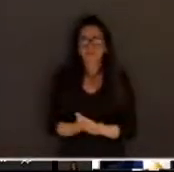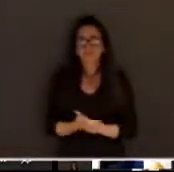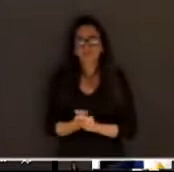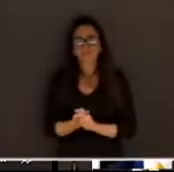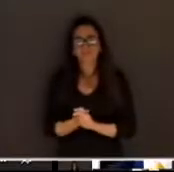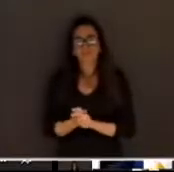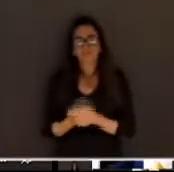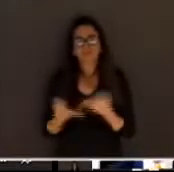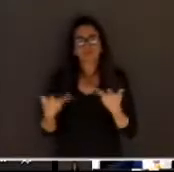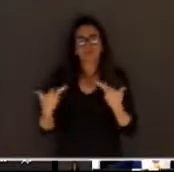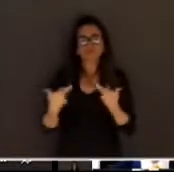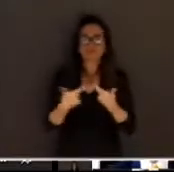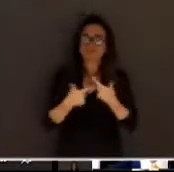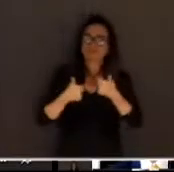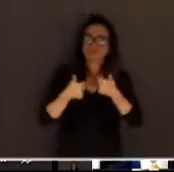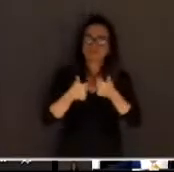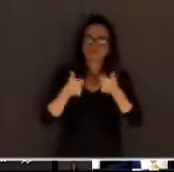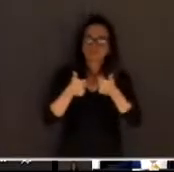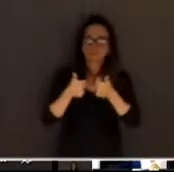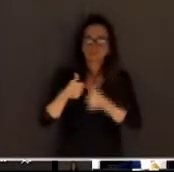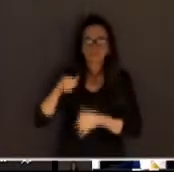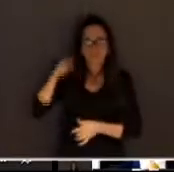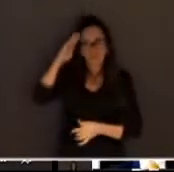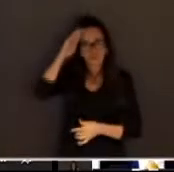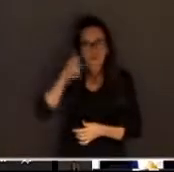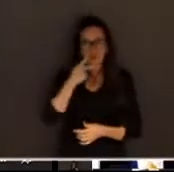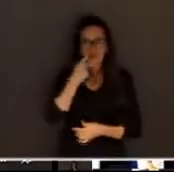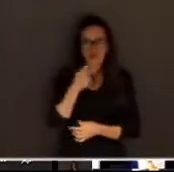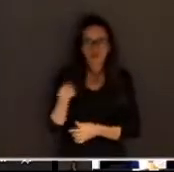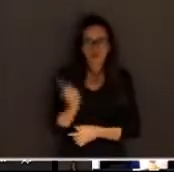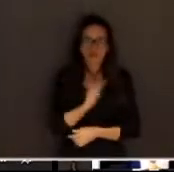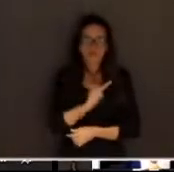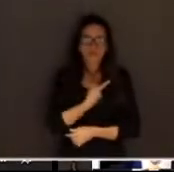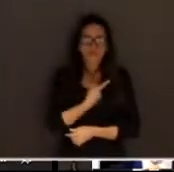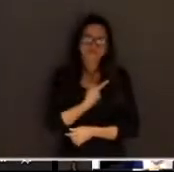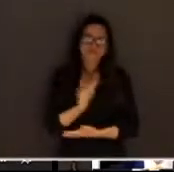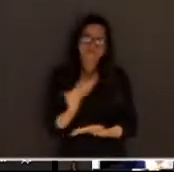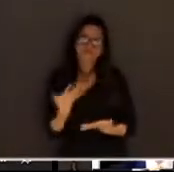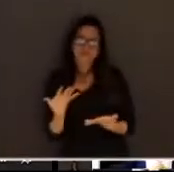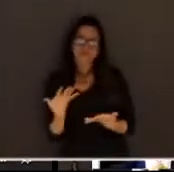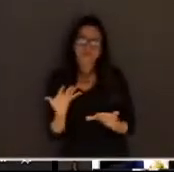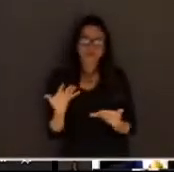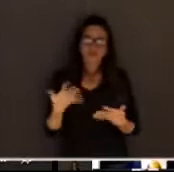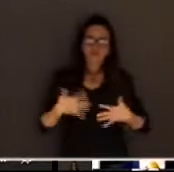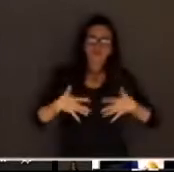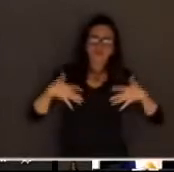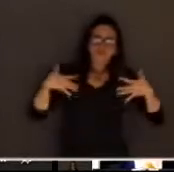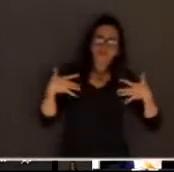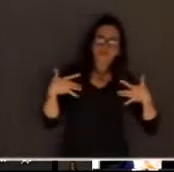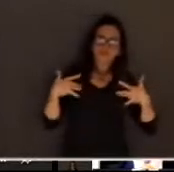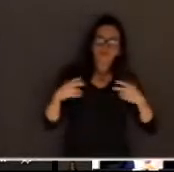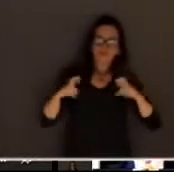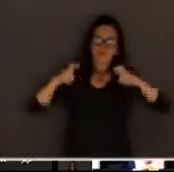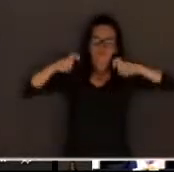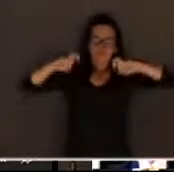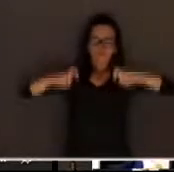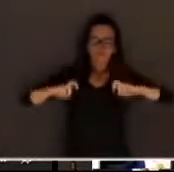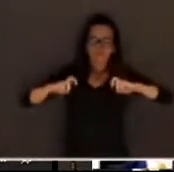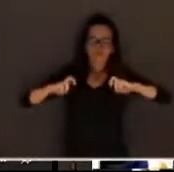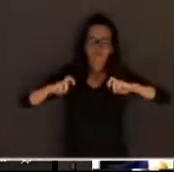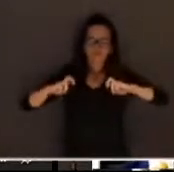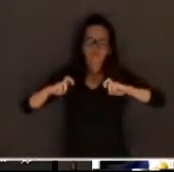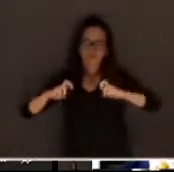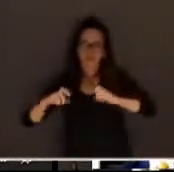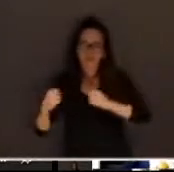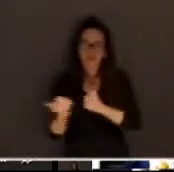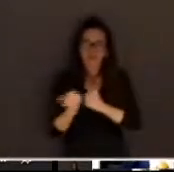Edilson Mongenon Bonfim, que nós temos o privilégio de ocuparmos a tribuna da sociedade, de falarmos